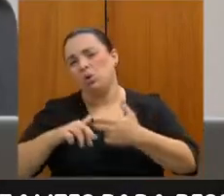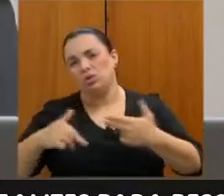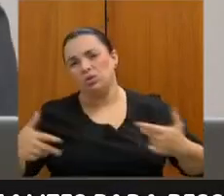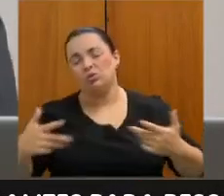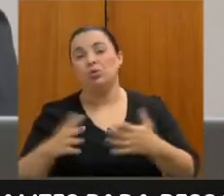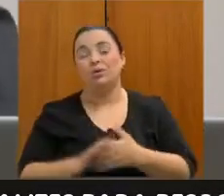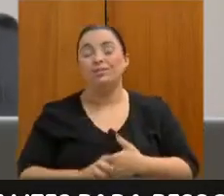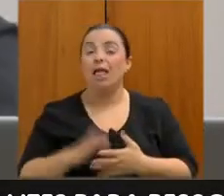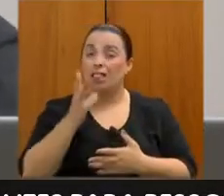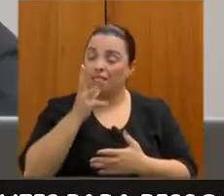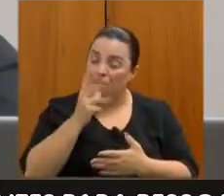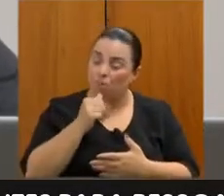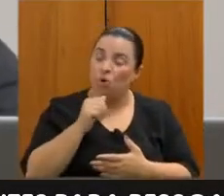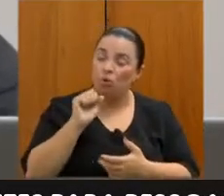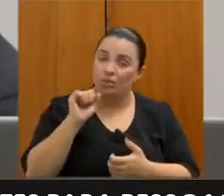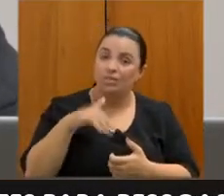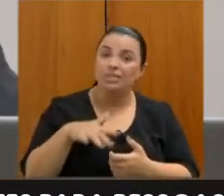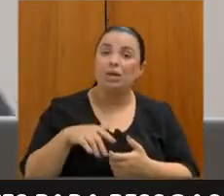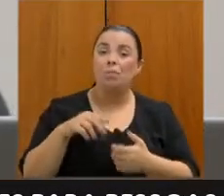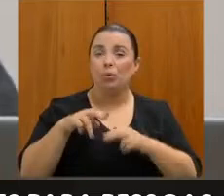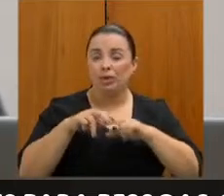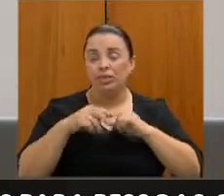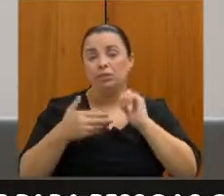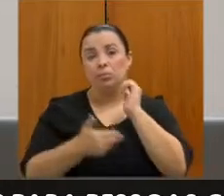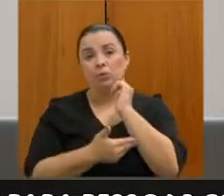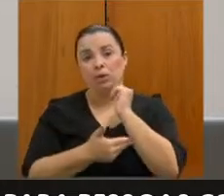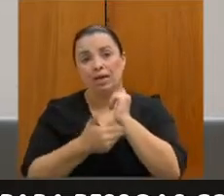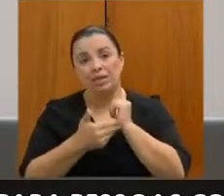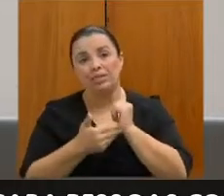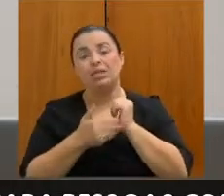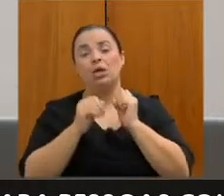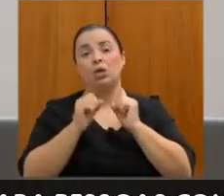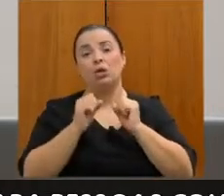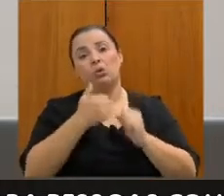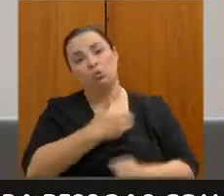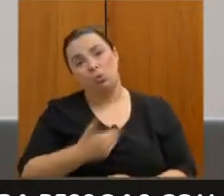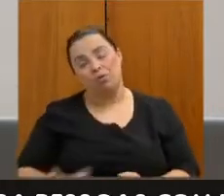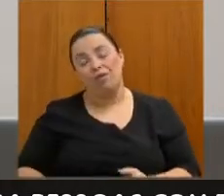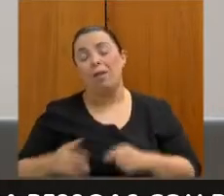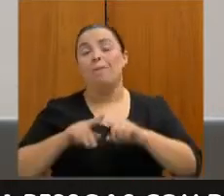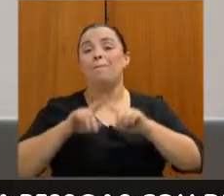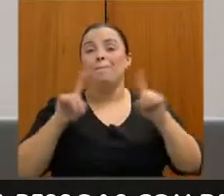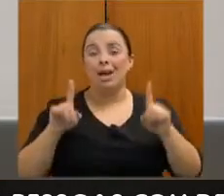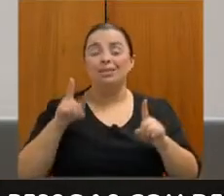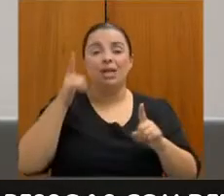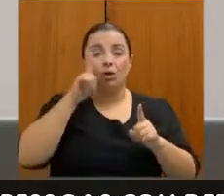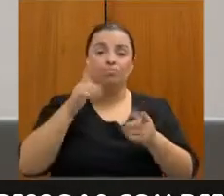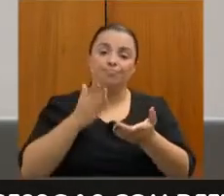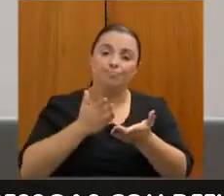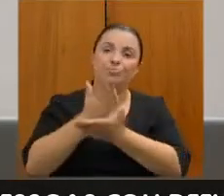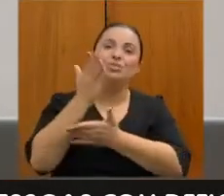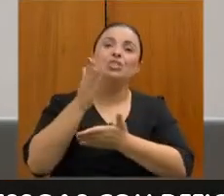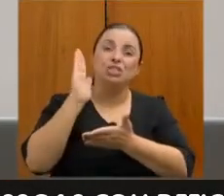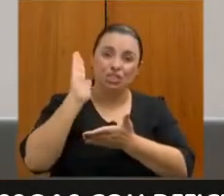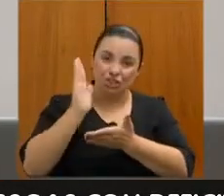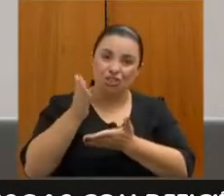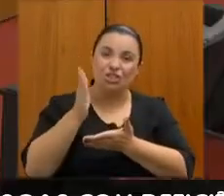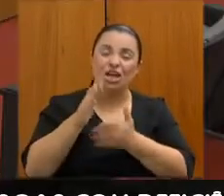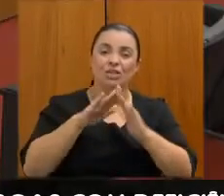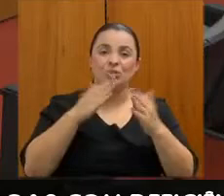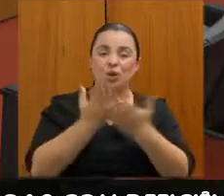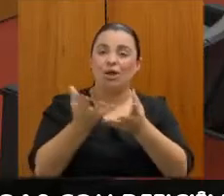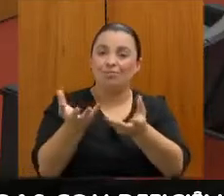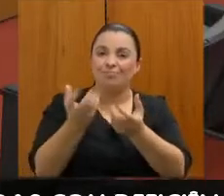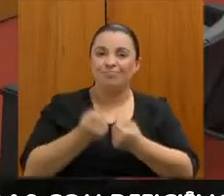sabe da burocracia mesmo do poder público, mas saiu. E, assim, a gente está aí trabalhando intensamente